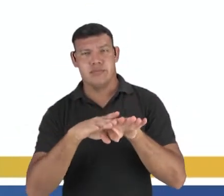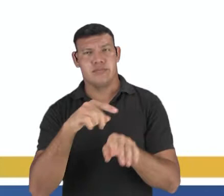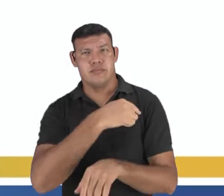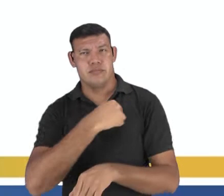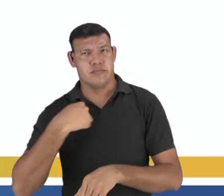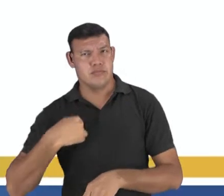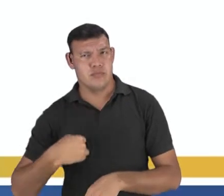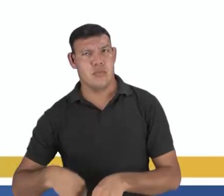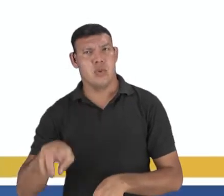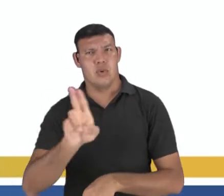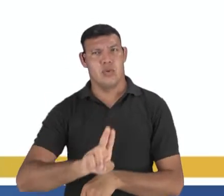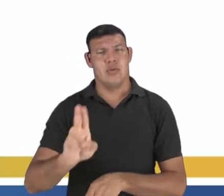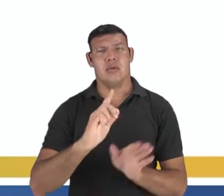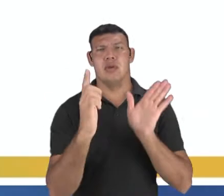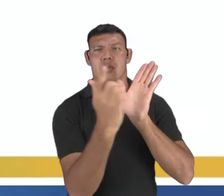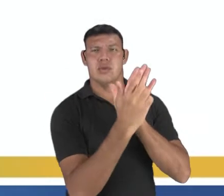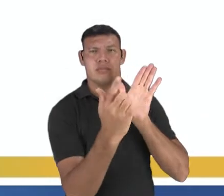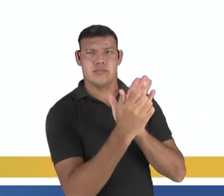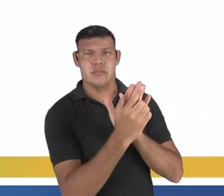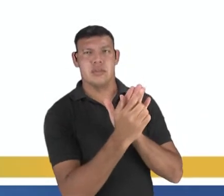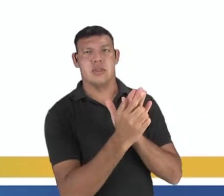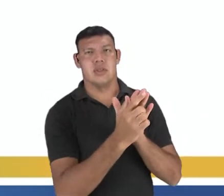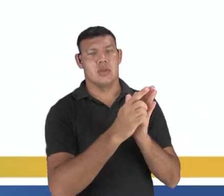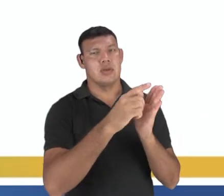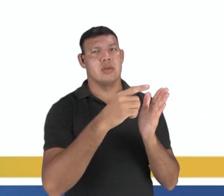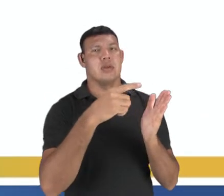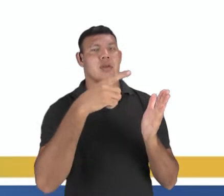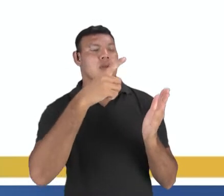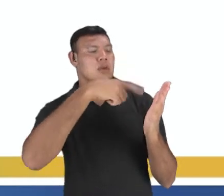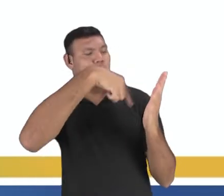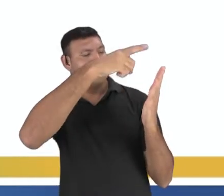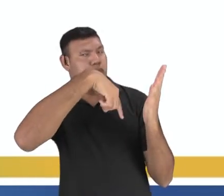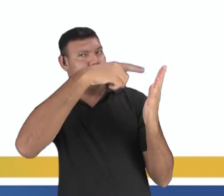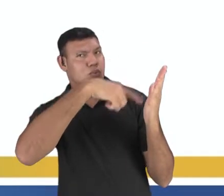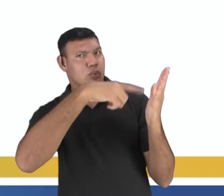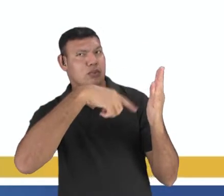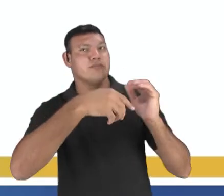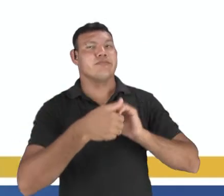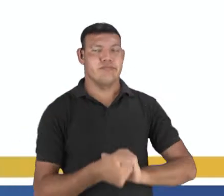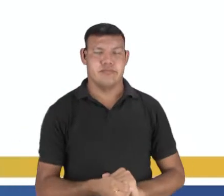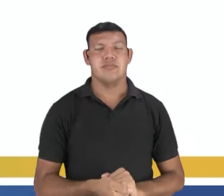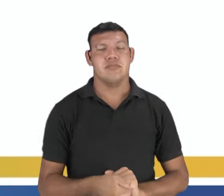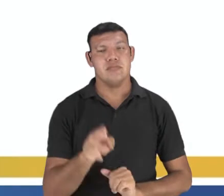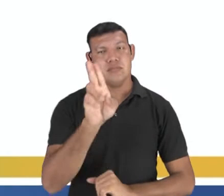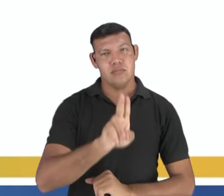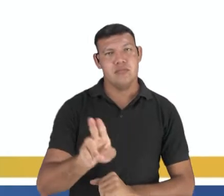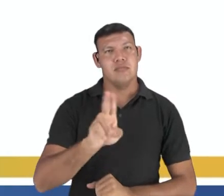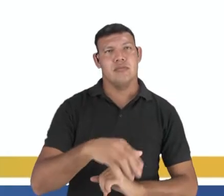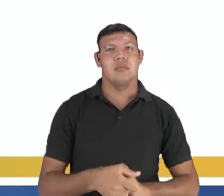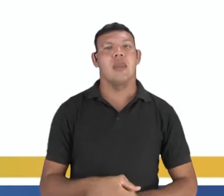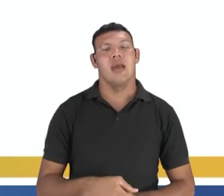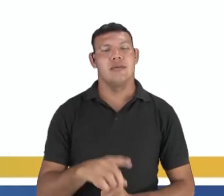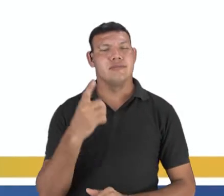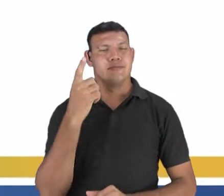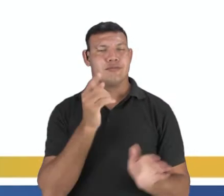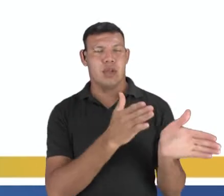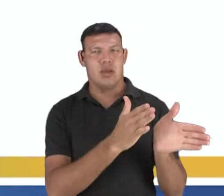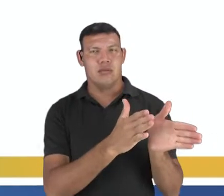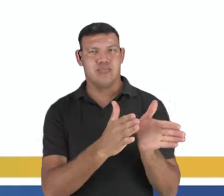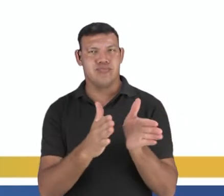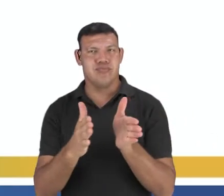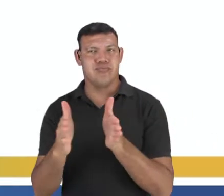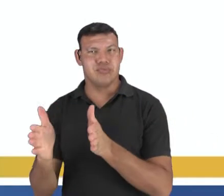se entregava o uso do papel e da tinta nanquim com pincéis de bambu. E aí nós estamos vendo como se deu esse